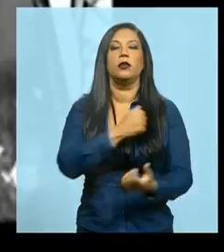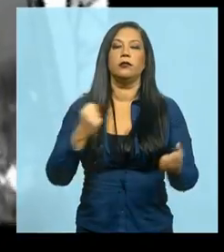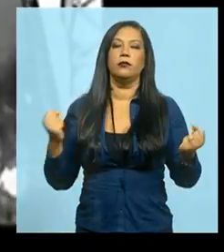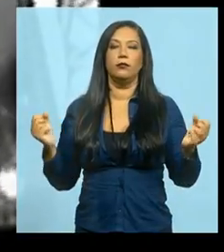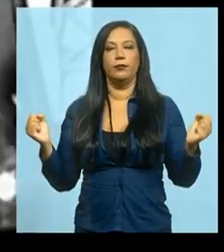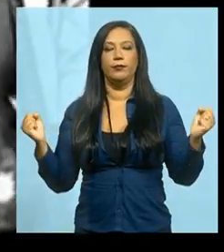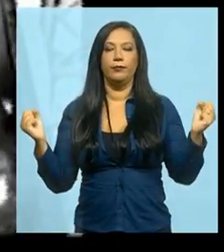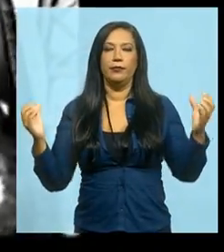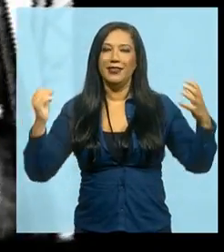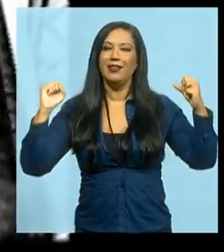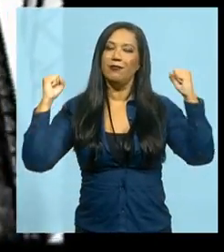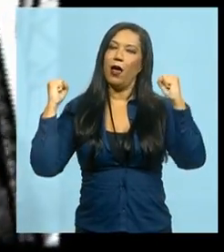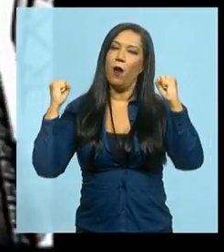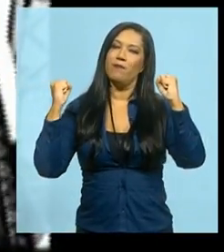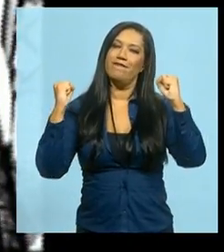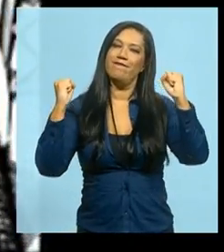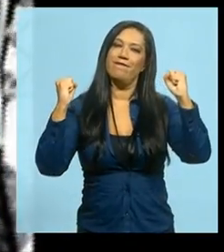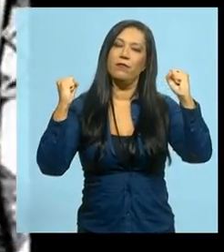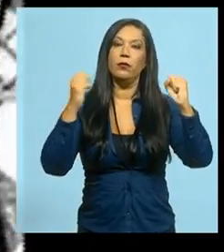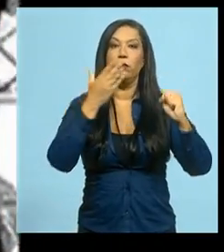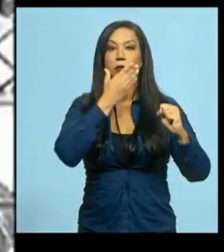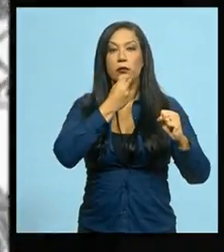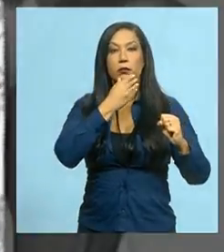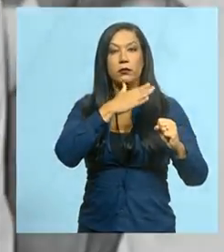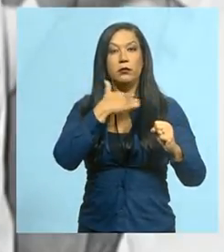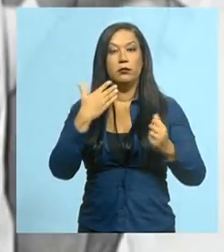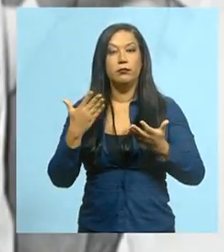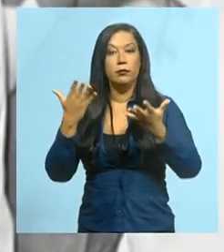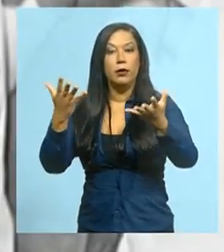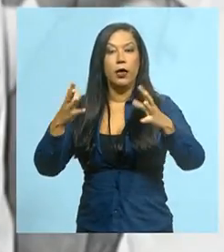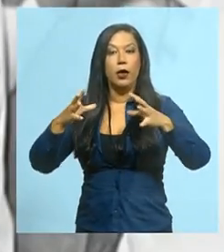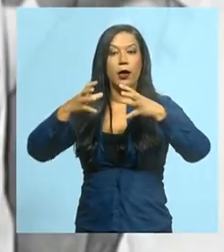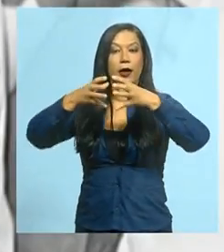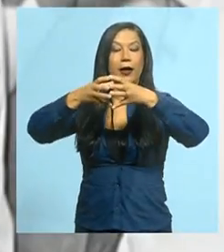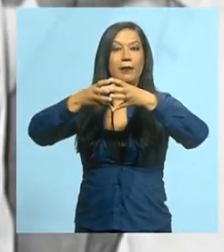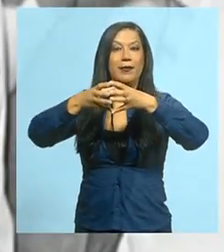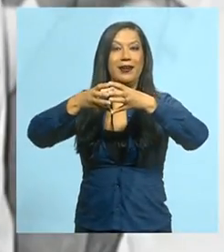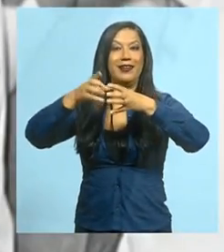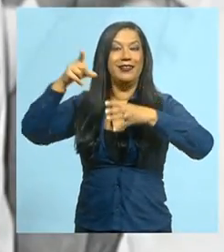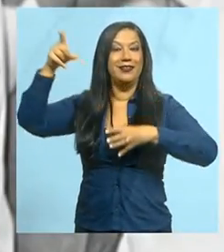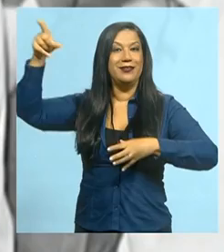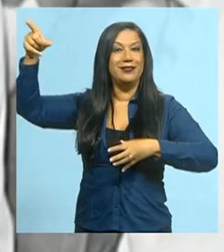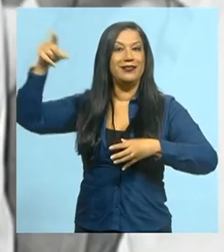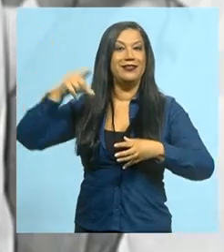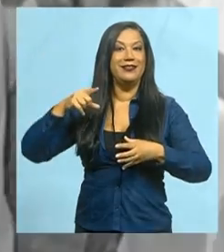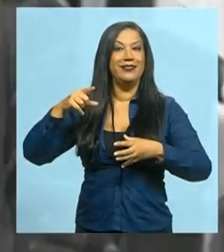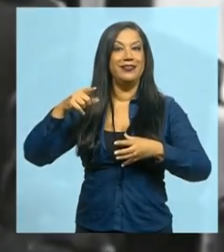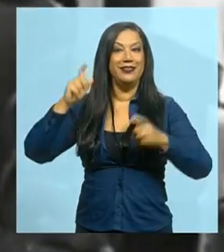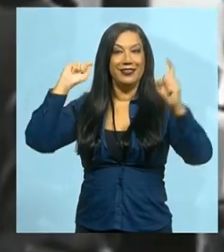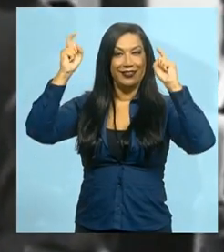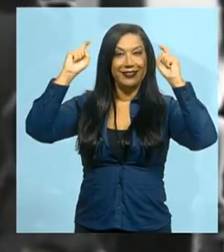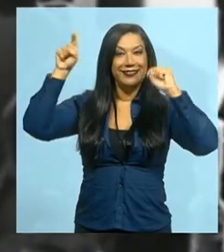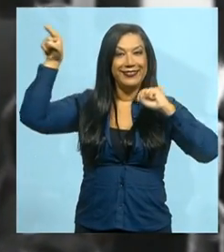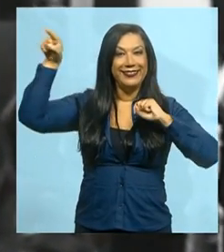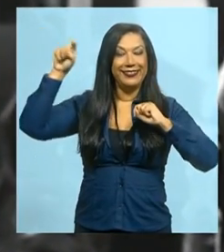corpo do menino morto para a Câmara, ali na Cinelândia.